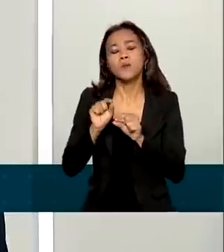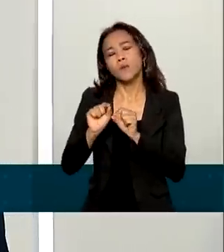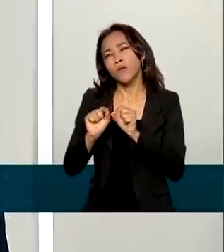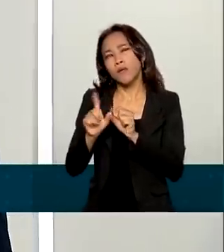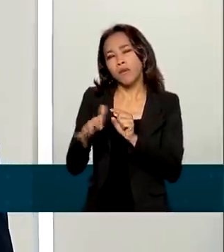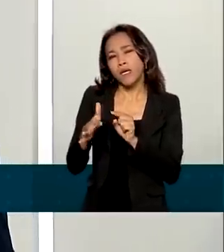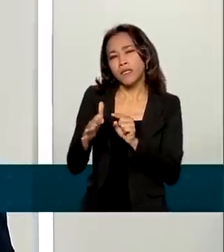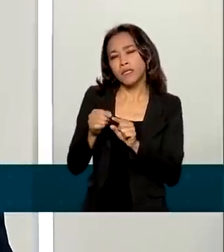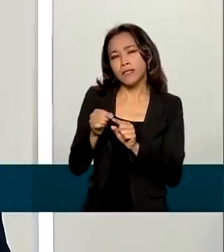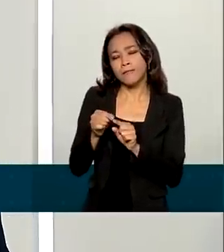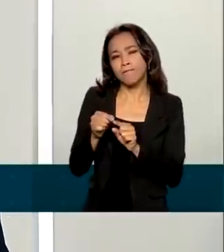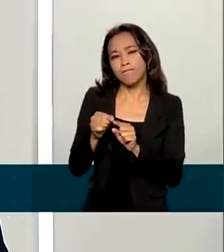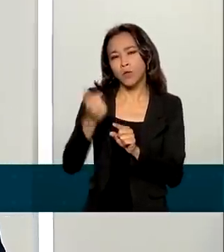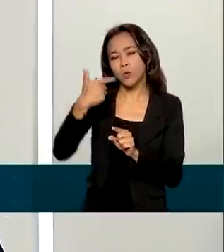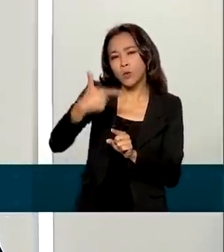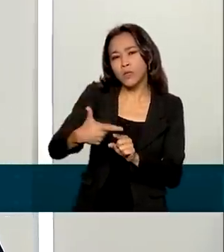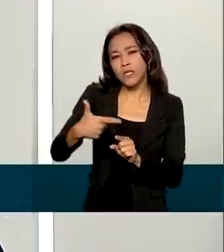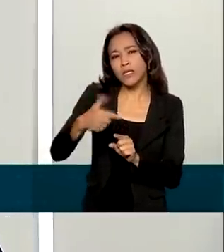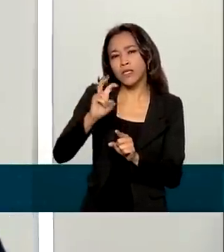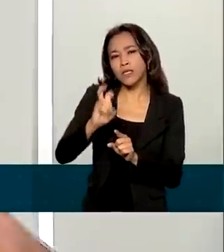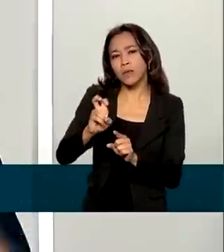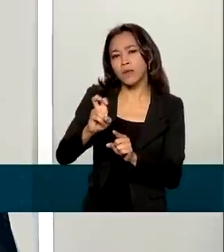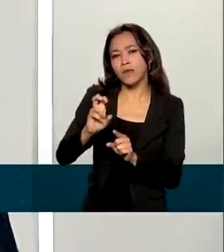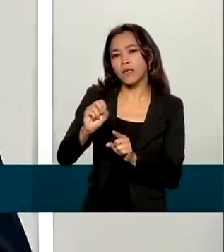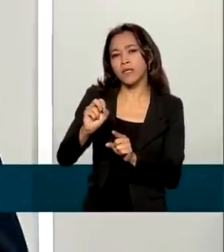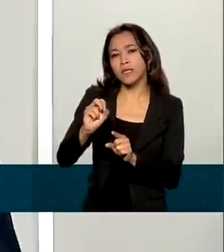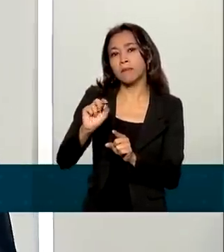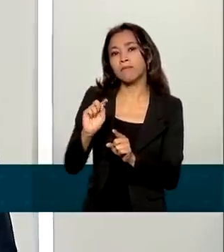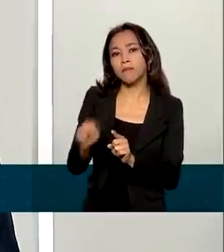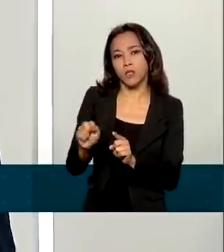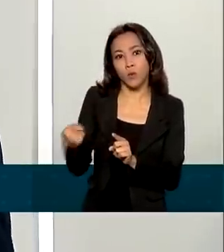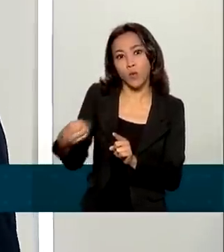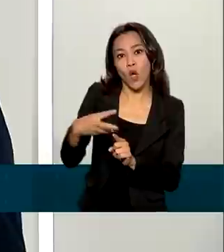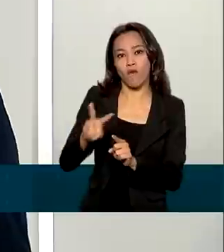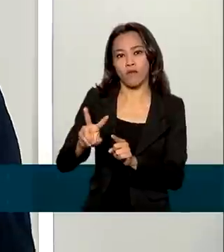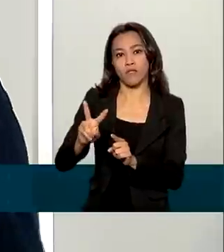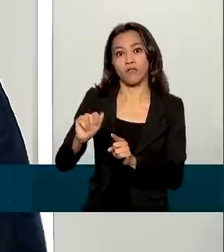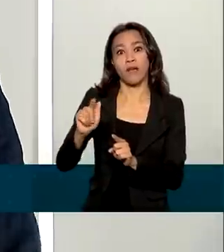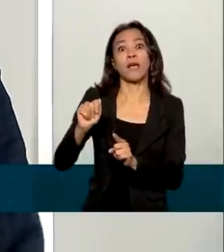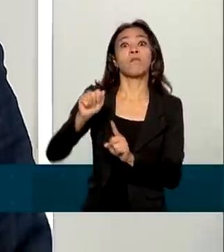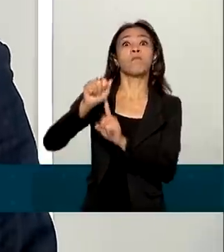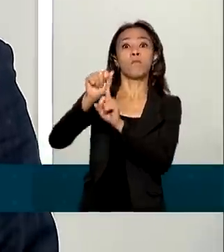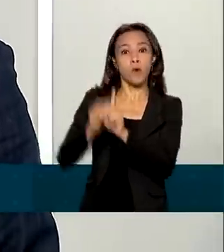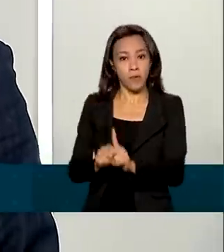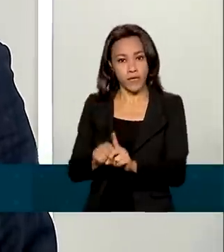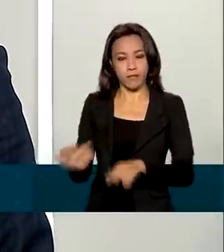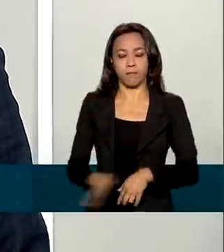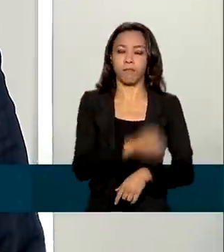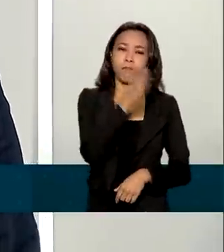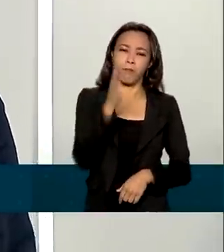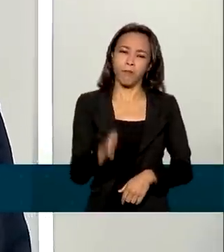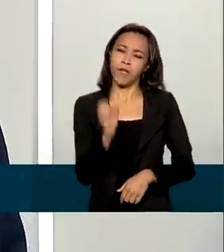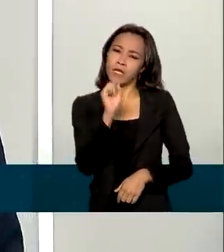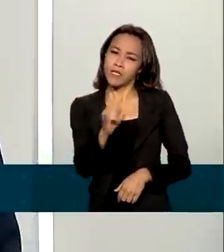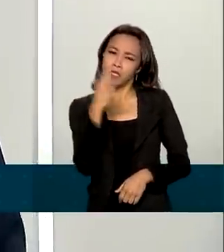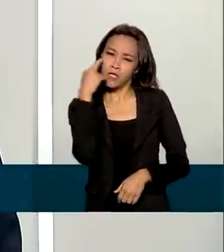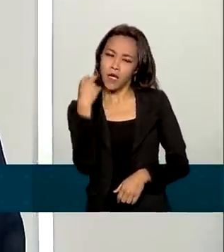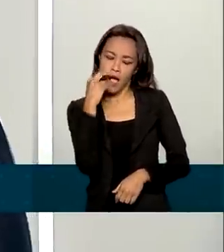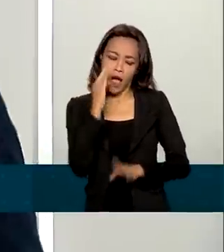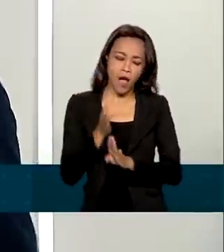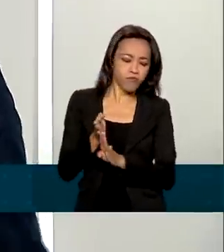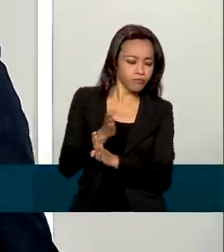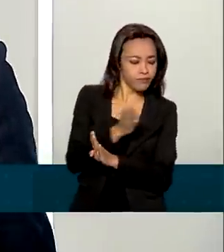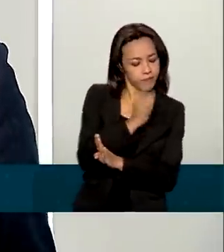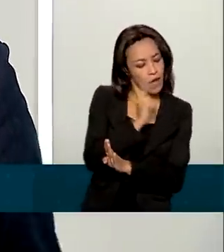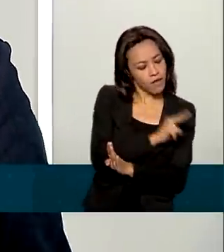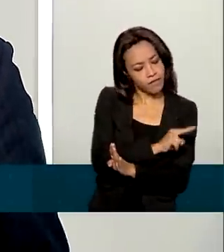alguma coisa, em torno de 250 mil novas vagas por mês. Se nós anualizarmos esse resultado, ou